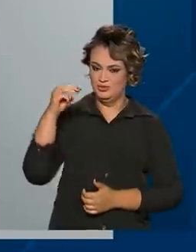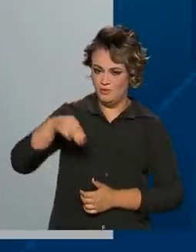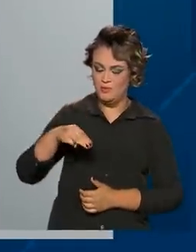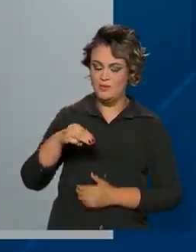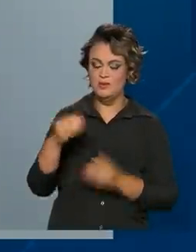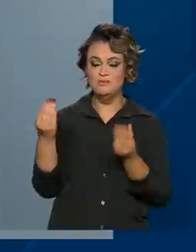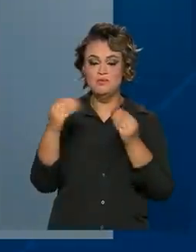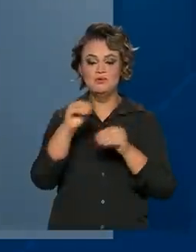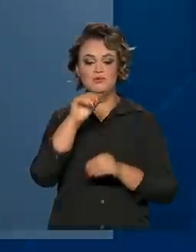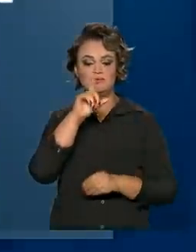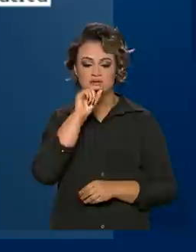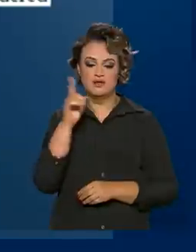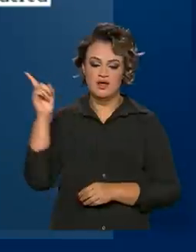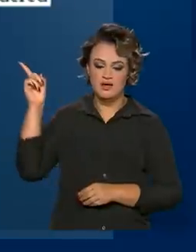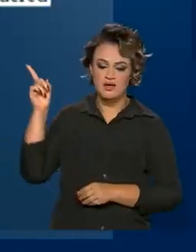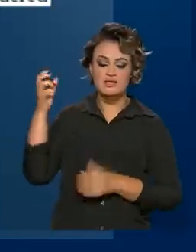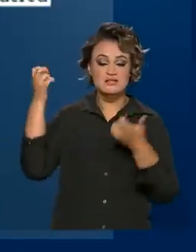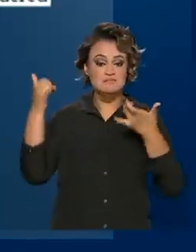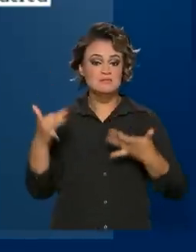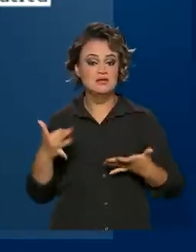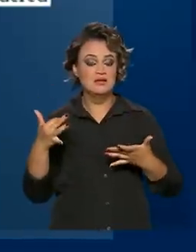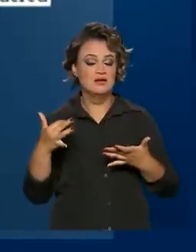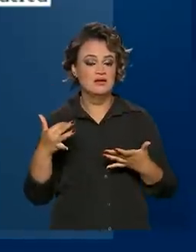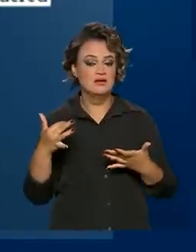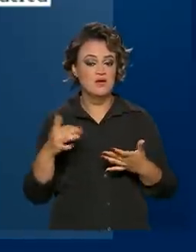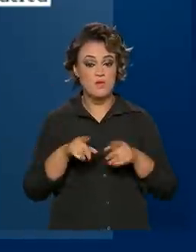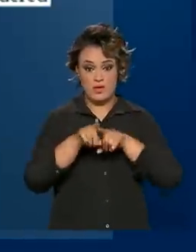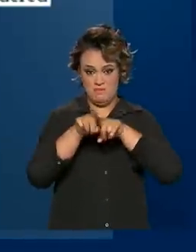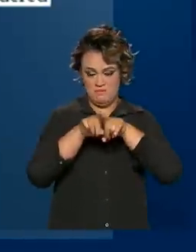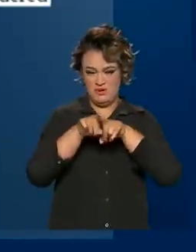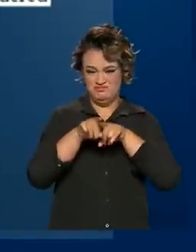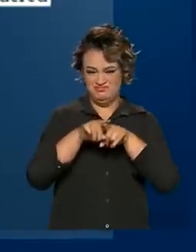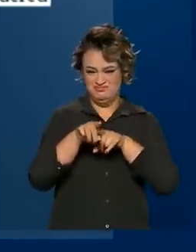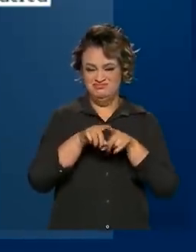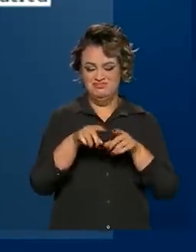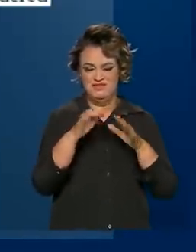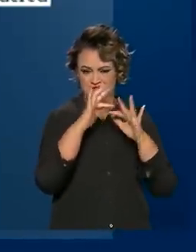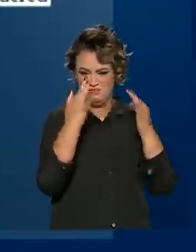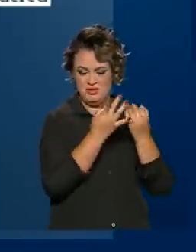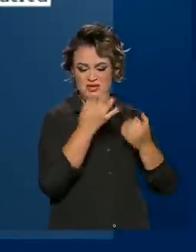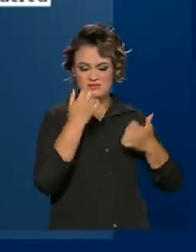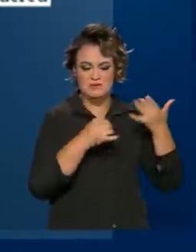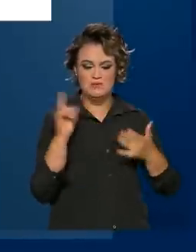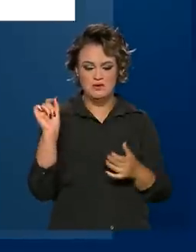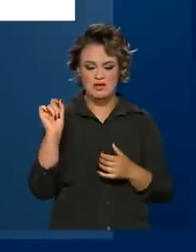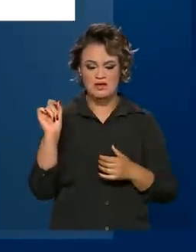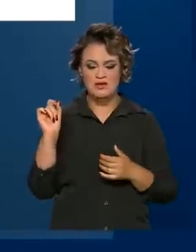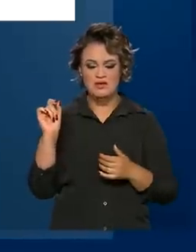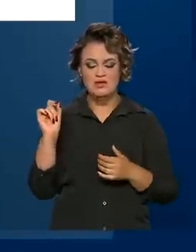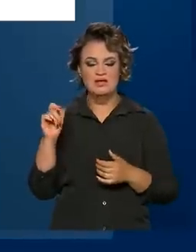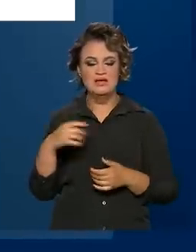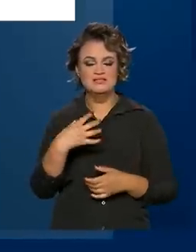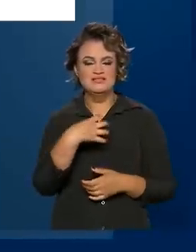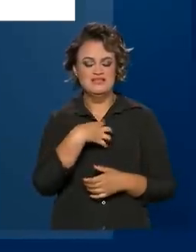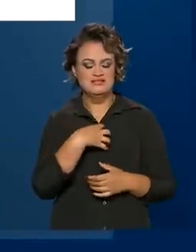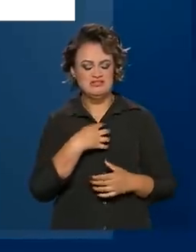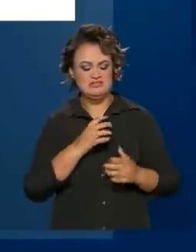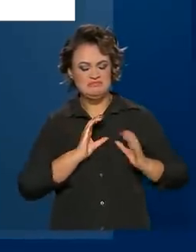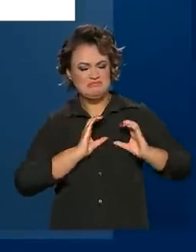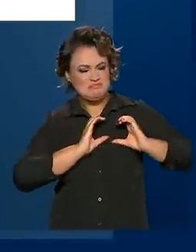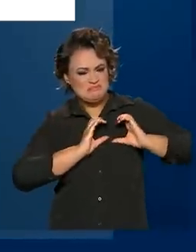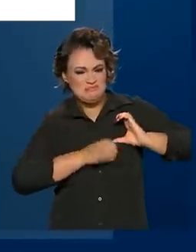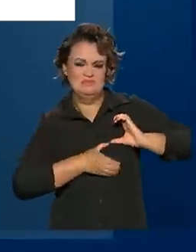sociais uma nota em inglês. No texto, assinado por irmãos do jornalista e outros familiares, eles afirmam estar com o coração